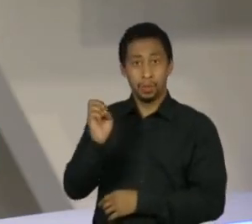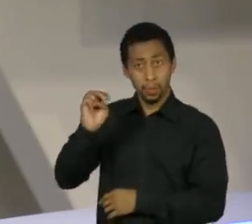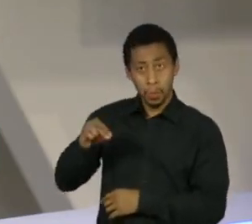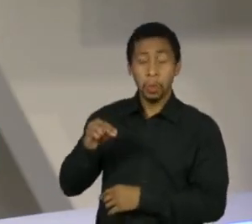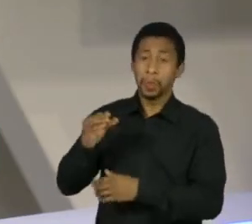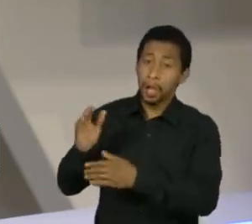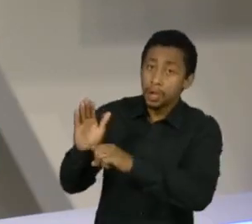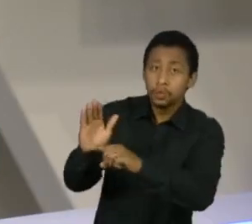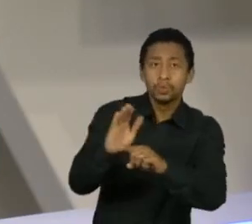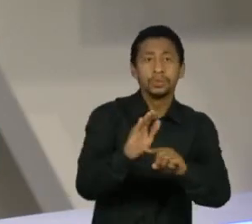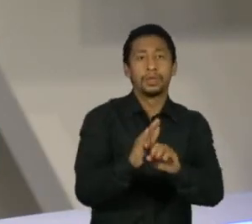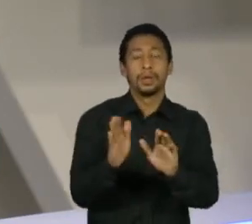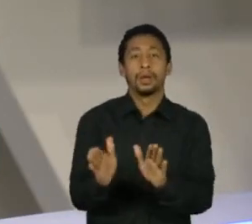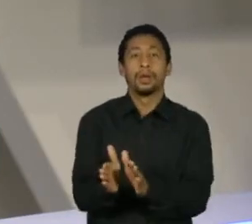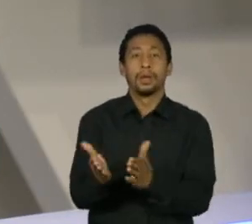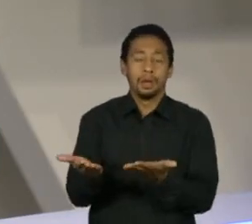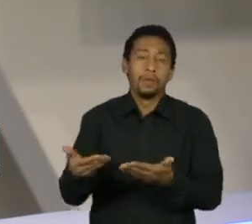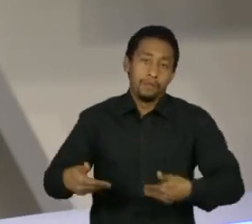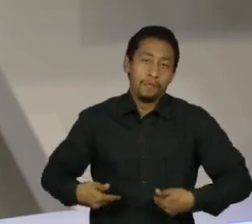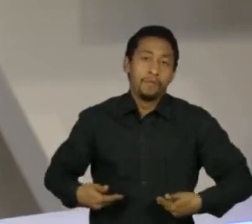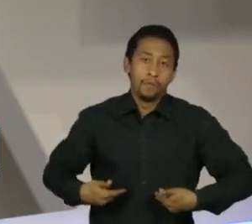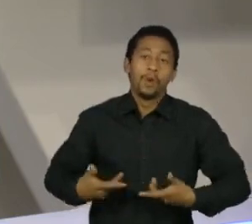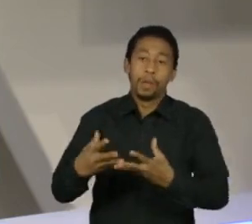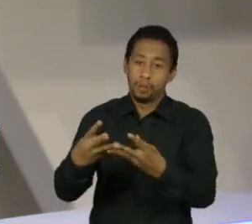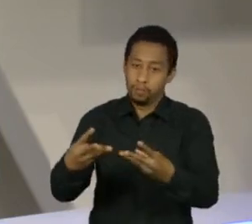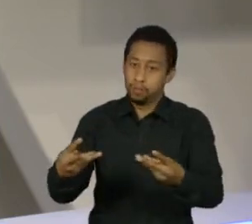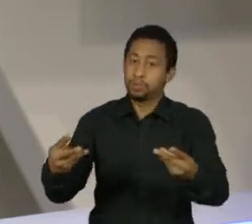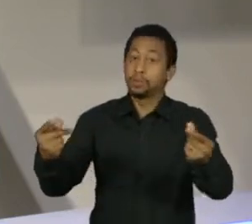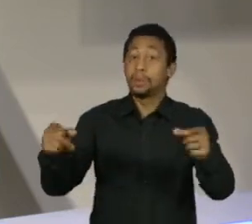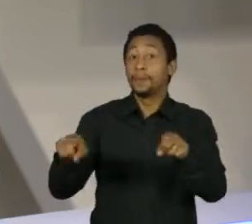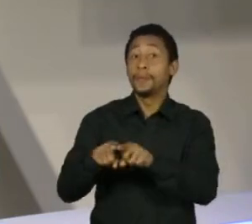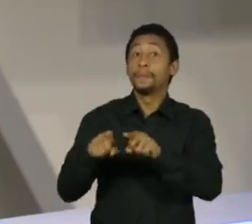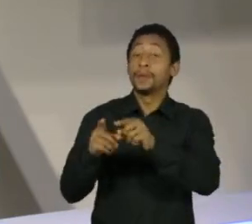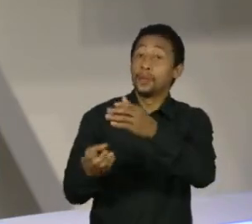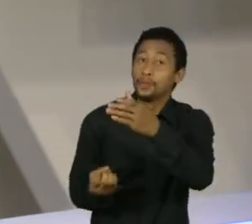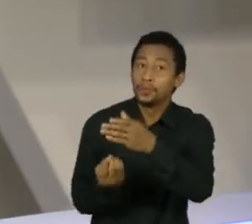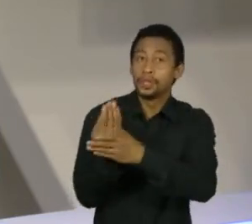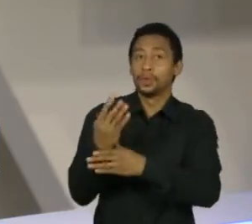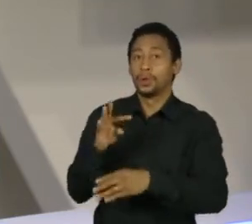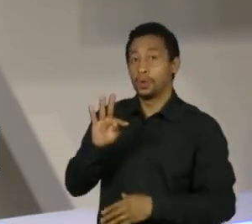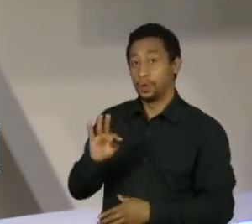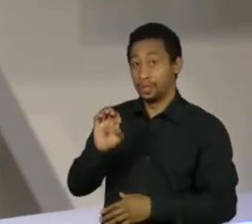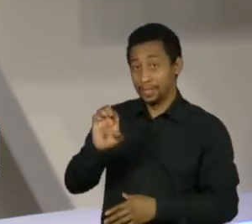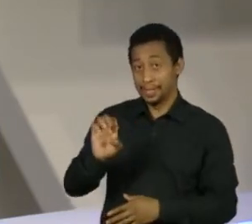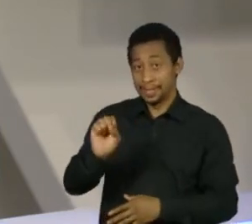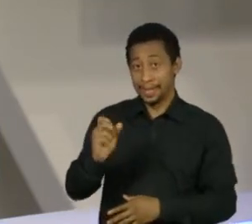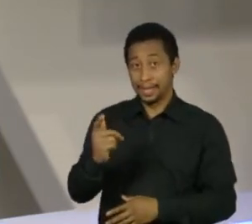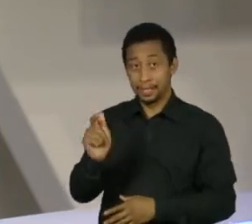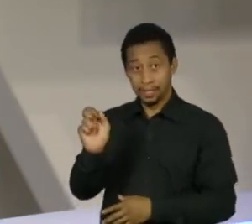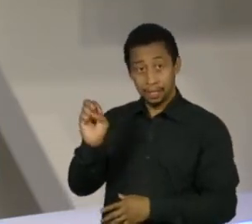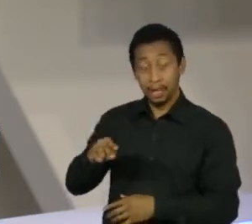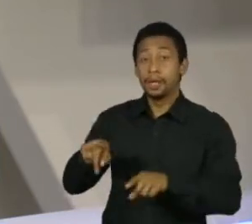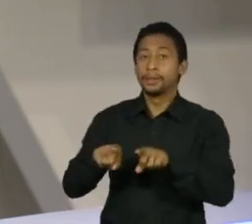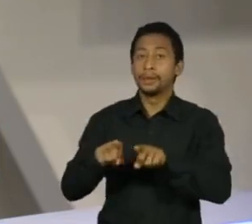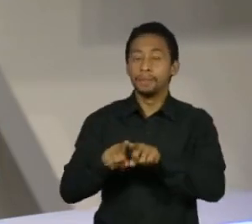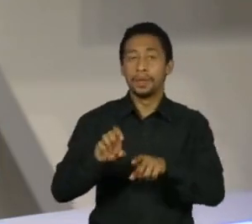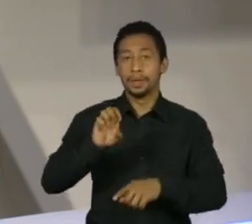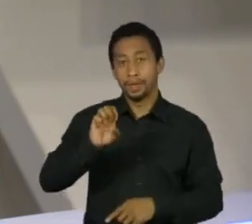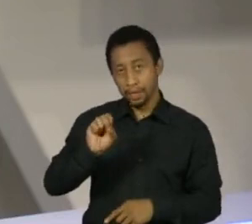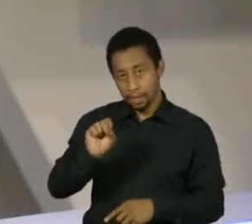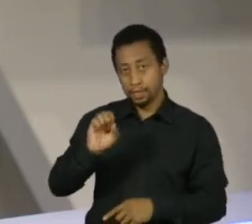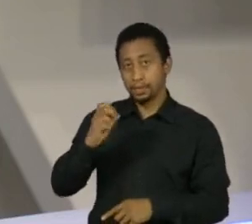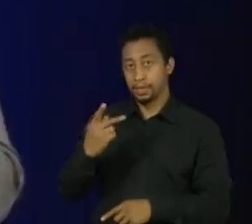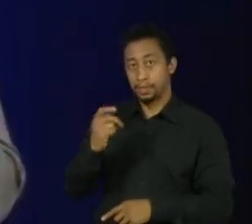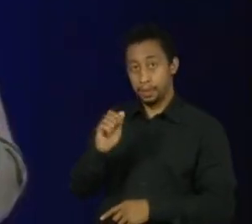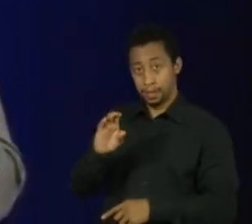2022. Agora aguarda a manifestação do sul-africano fundador da Tesla e da SpaceX. Ele disse que financiaria o